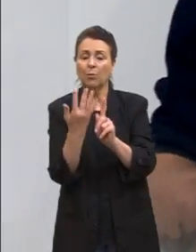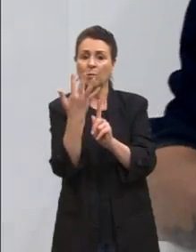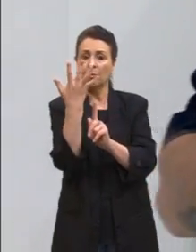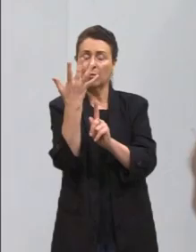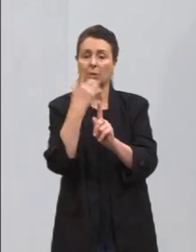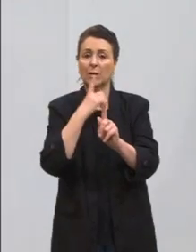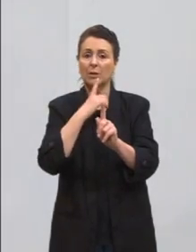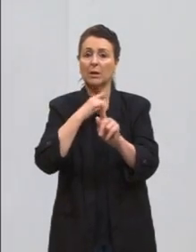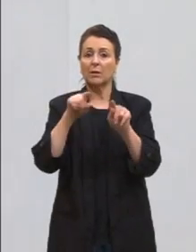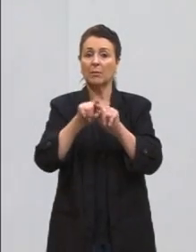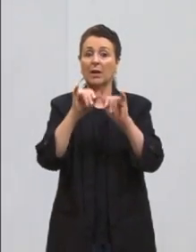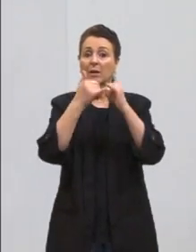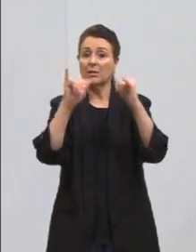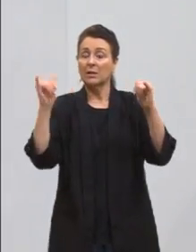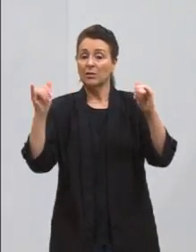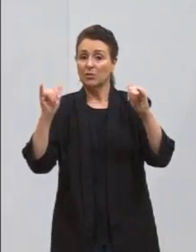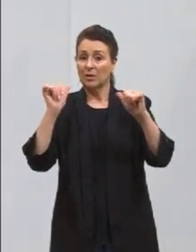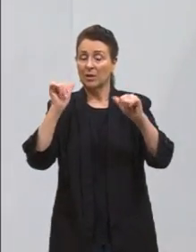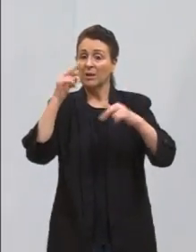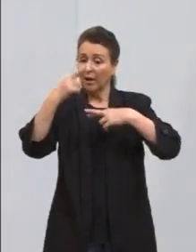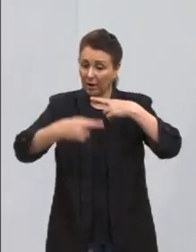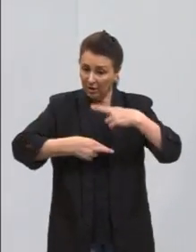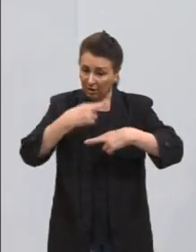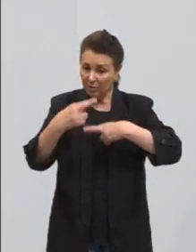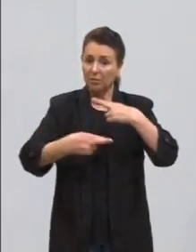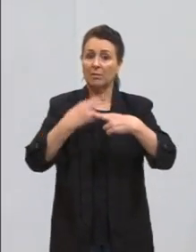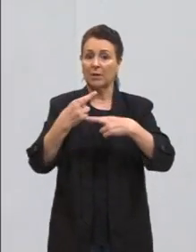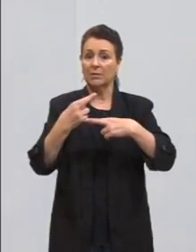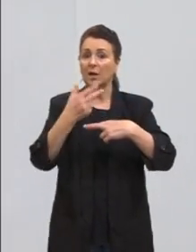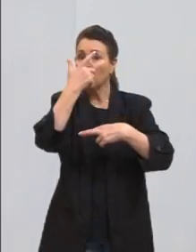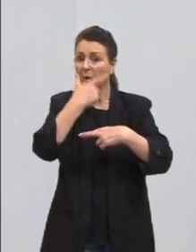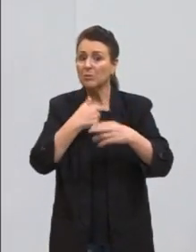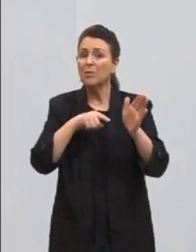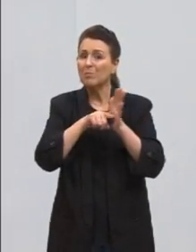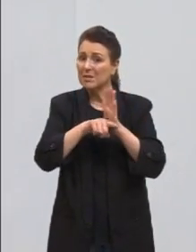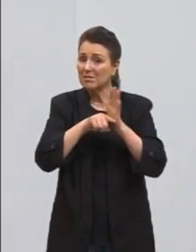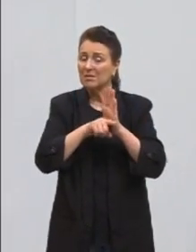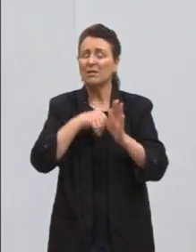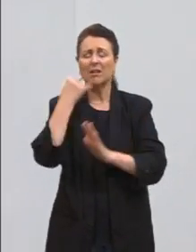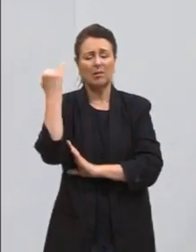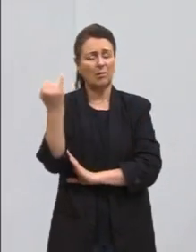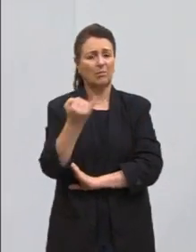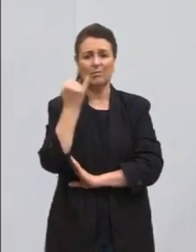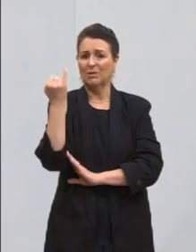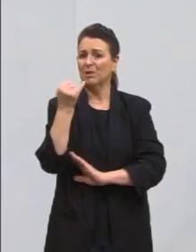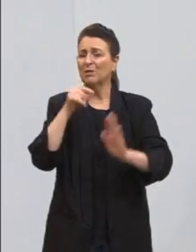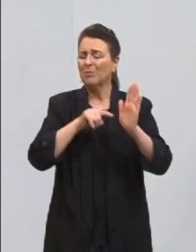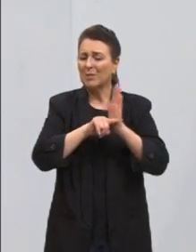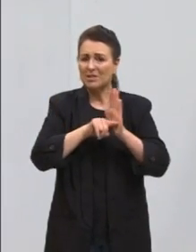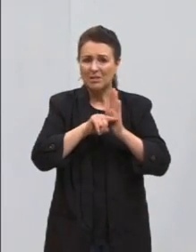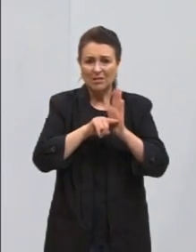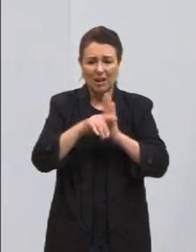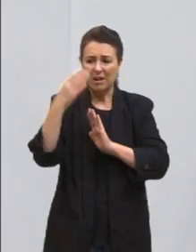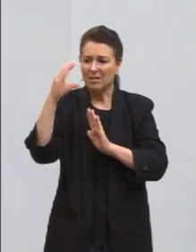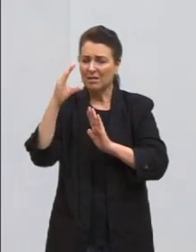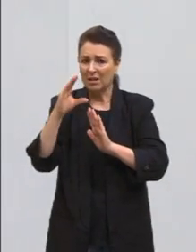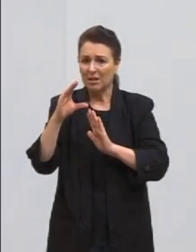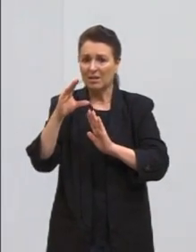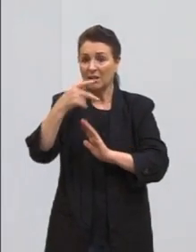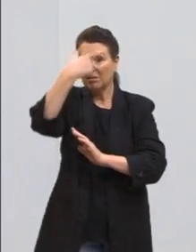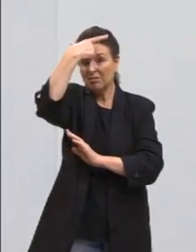acho que é importante. Também. A pesquisa. Acho que é isso que é a pesquisa, por isso a importância da pesquisa. Você está entrando no ensino superior,